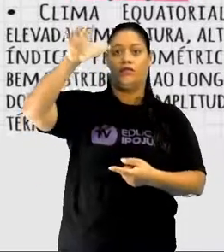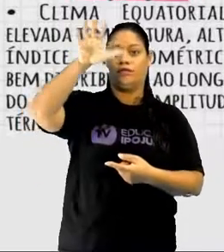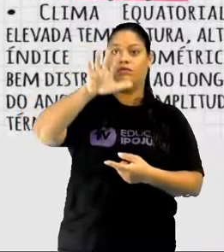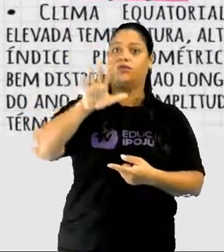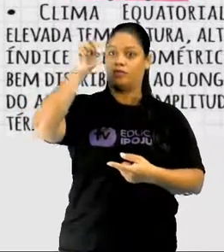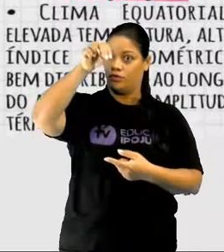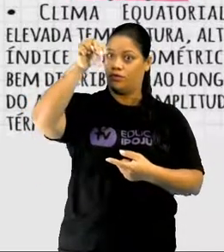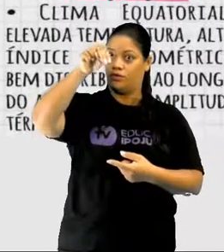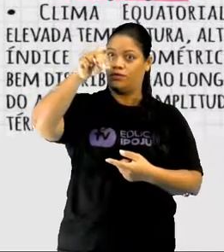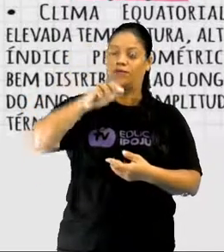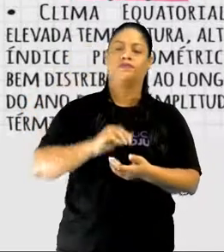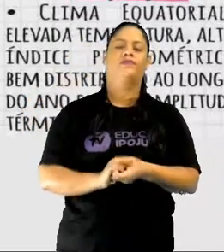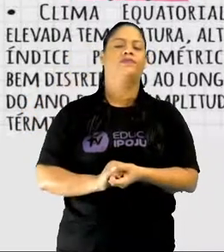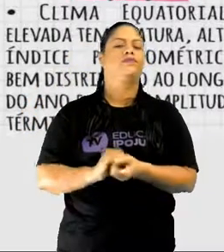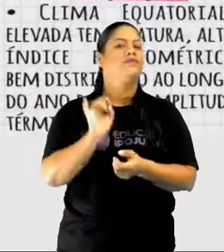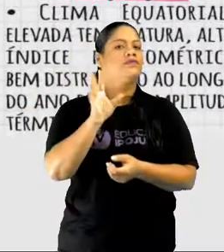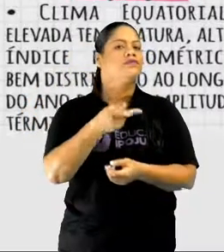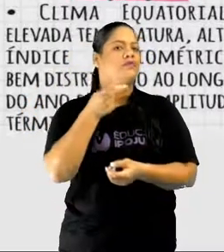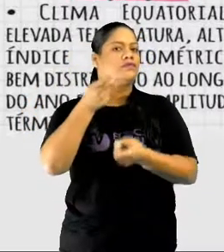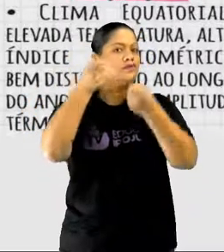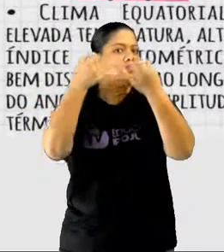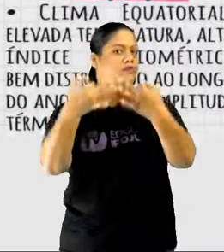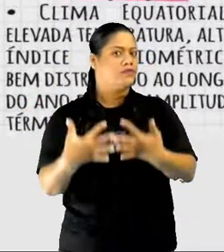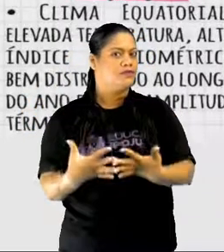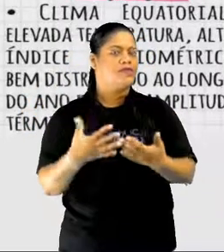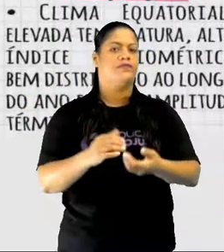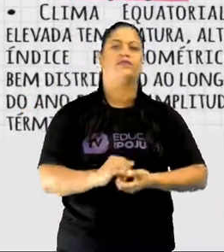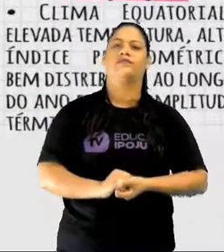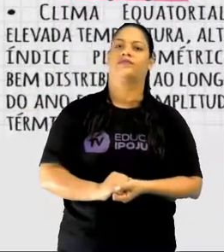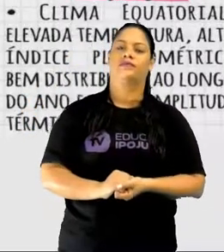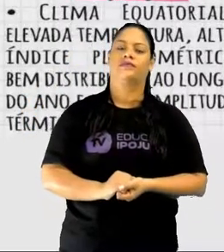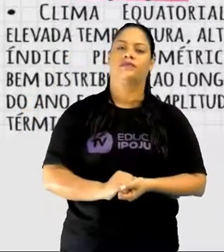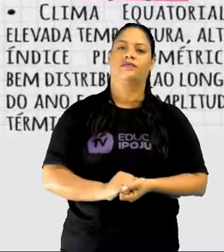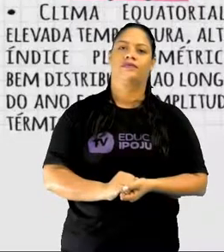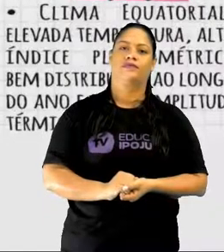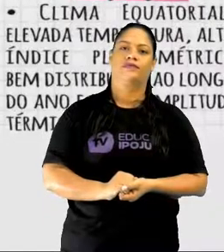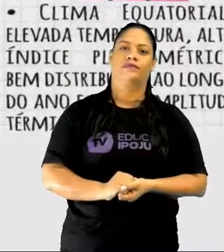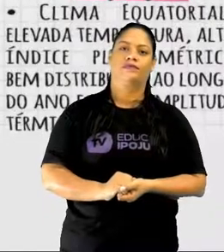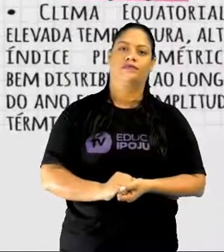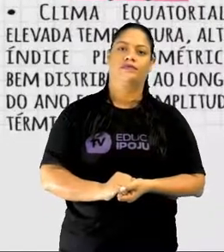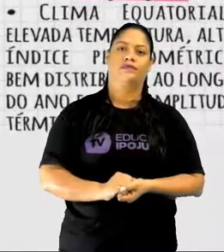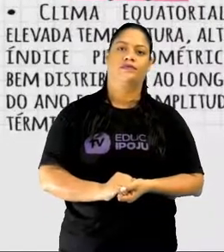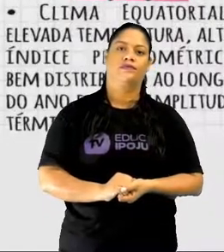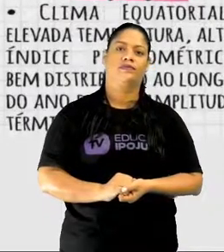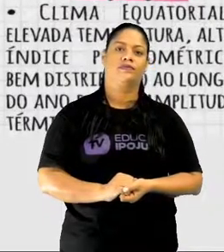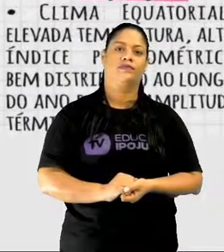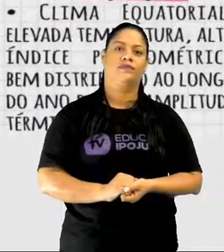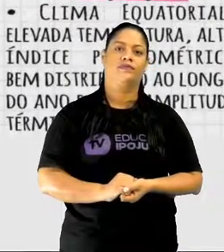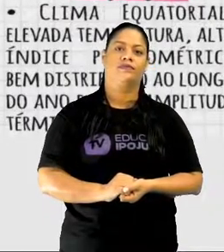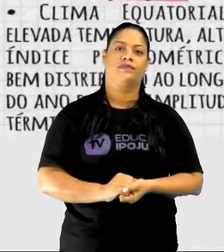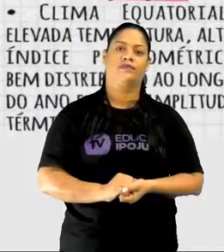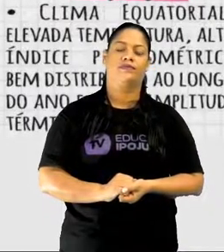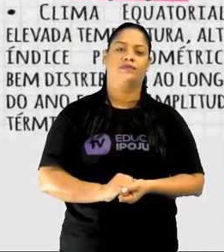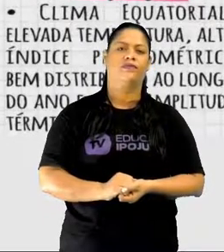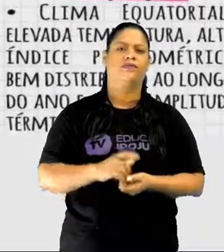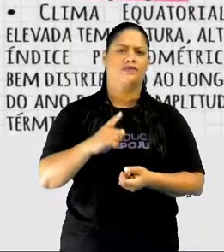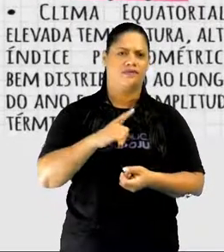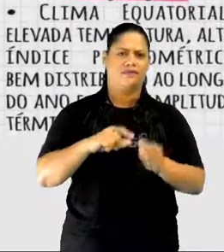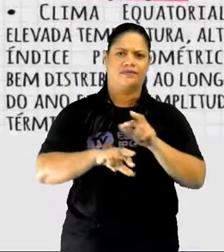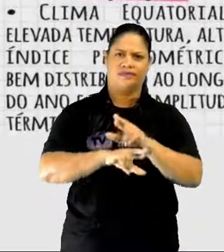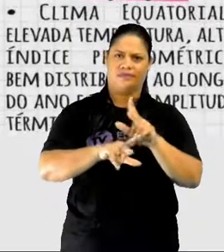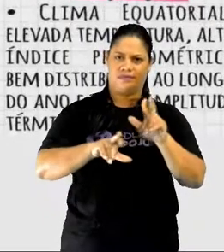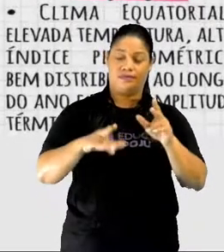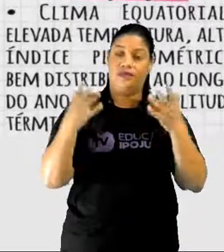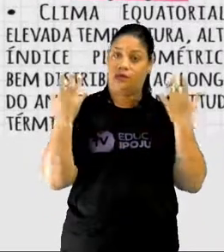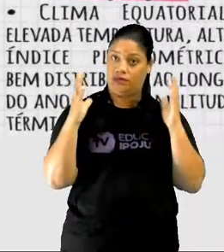se limitar a elas. Com relação à vegetação, nós temos várias...